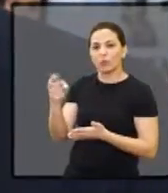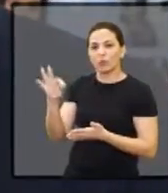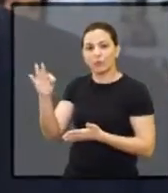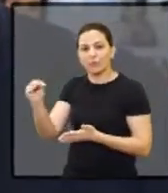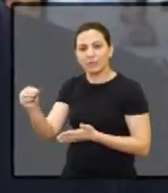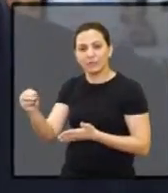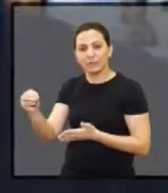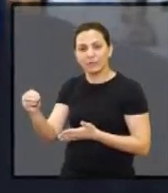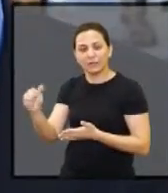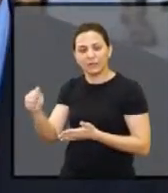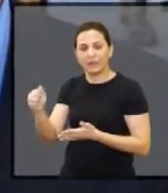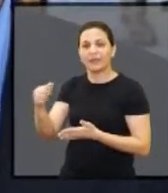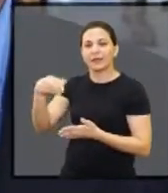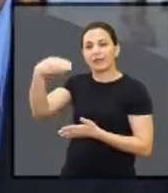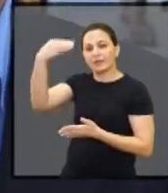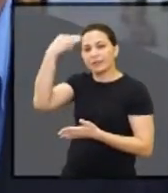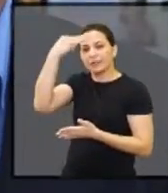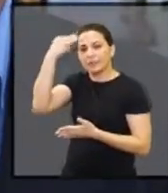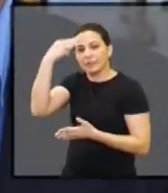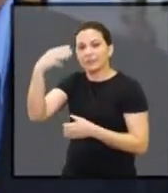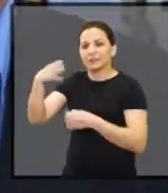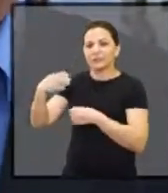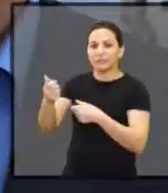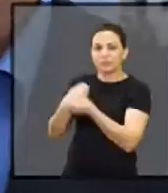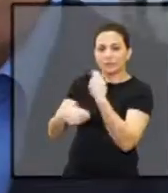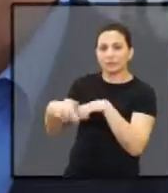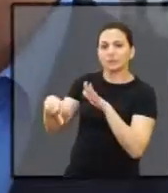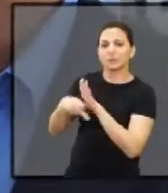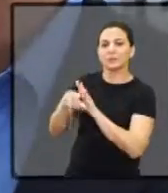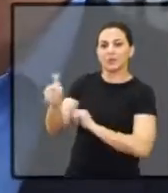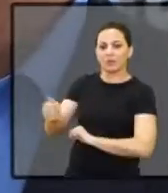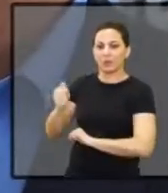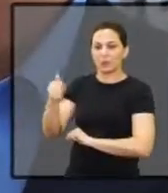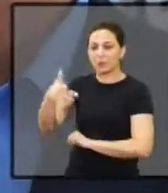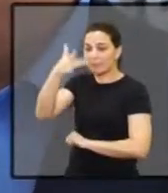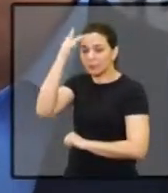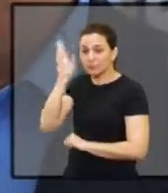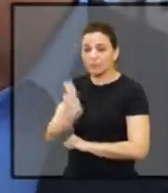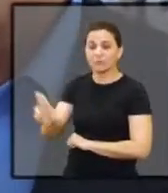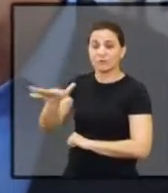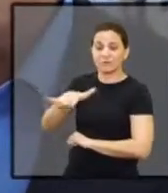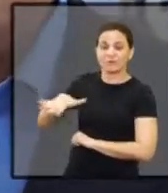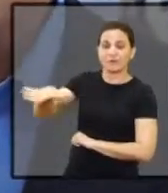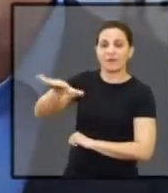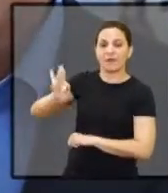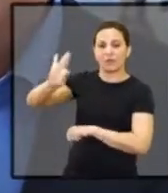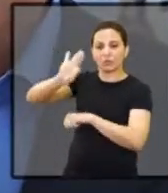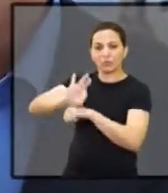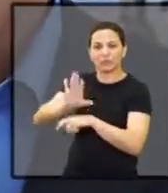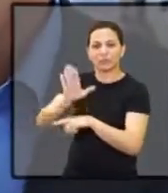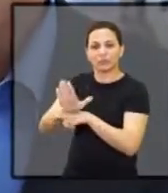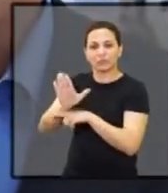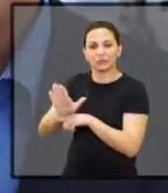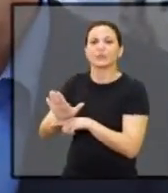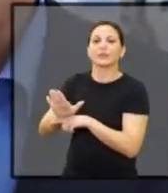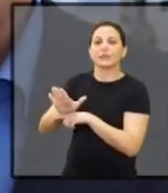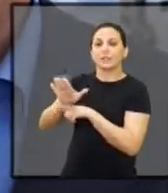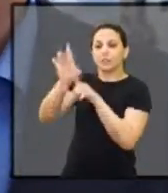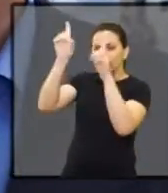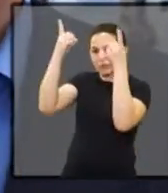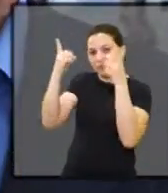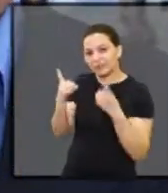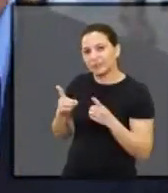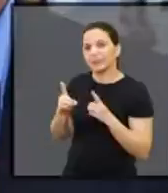uma obra que vai ficar marcada na administração de Araraquara. Quem for usufruir desse espaço, ter o atendimento desse